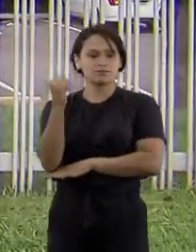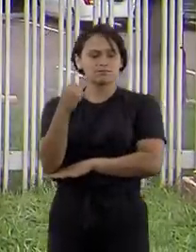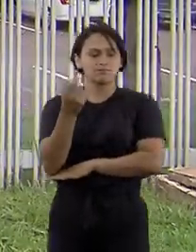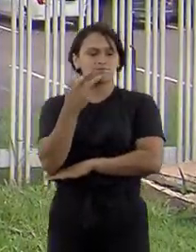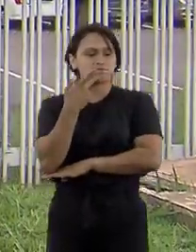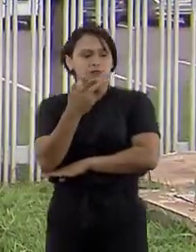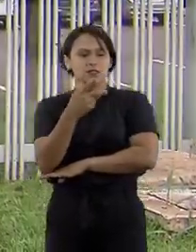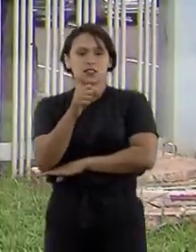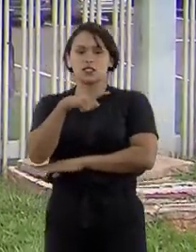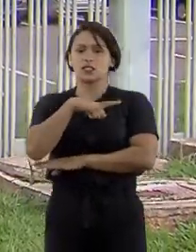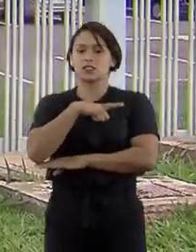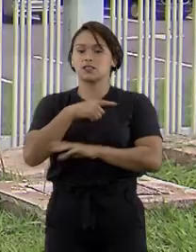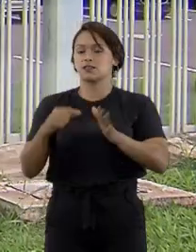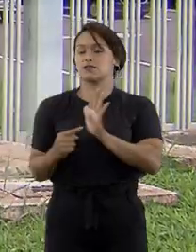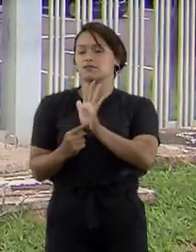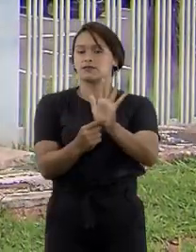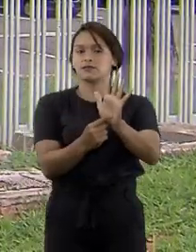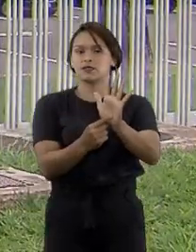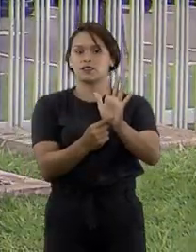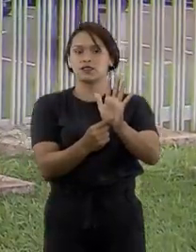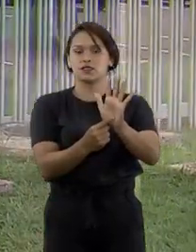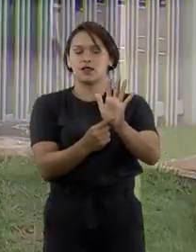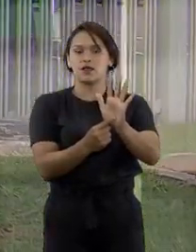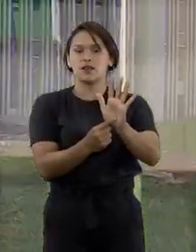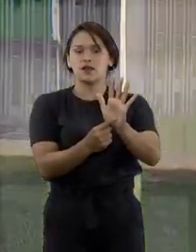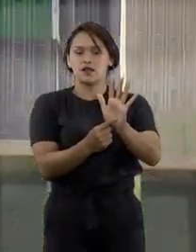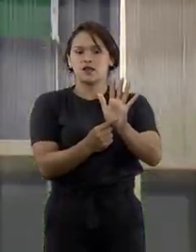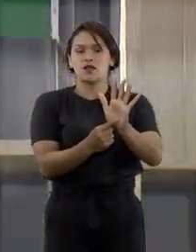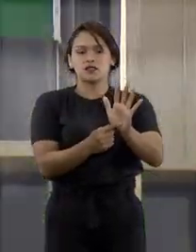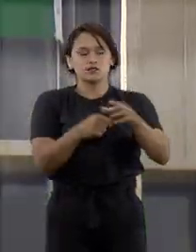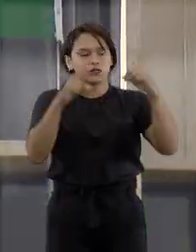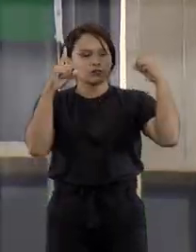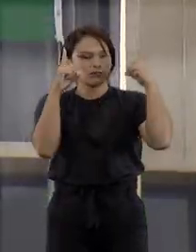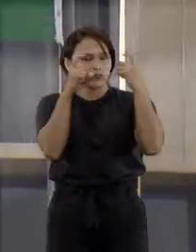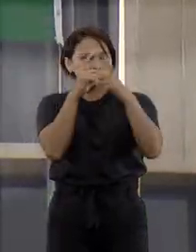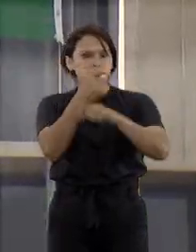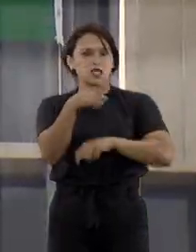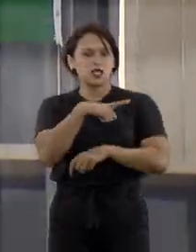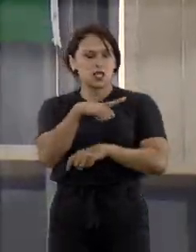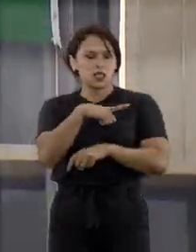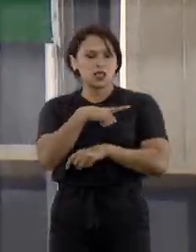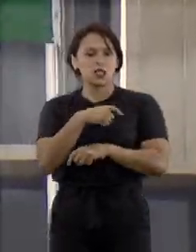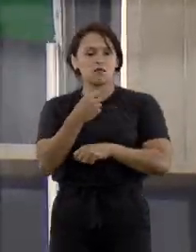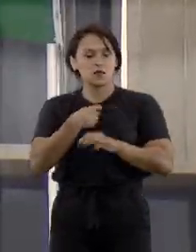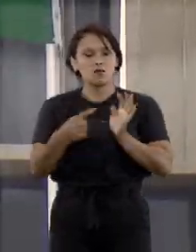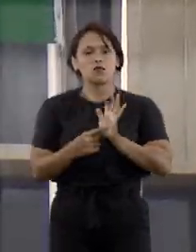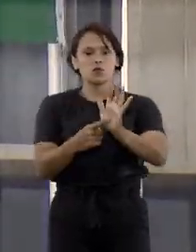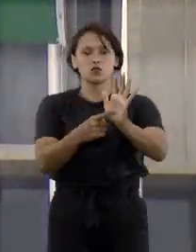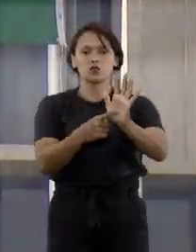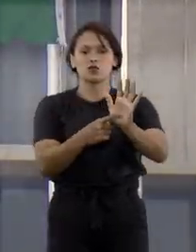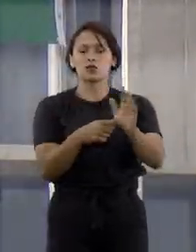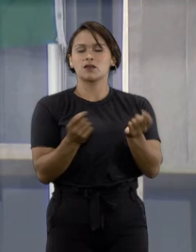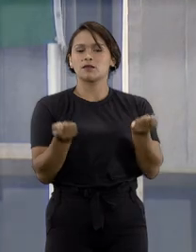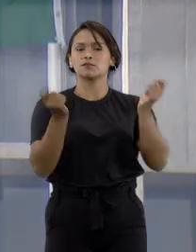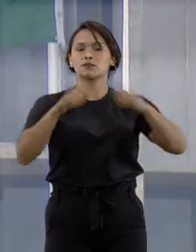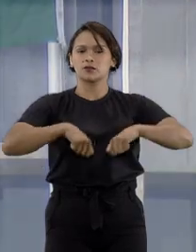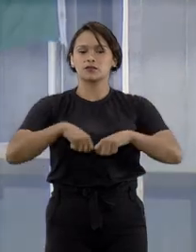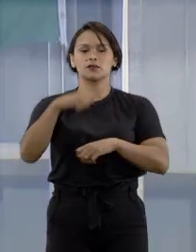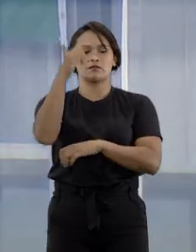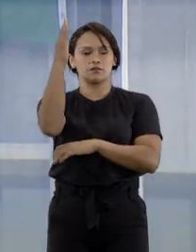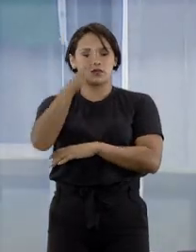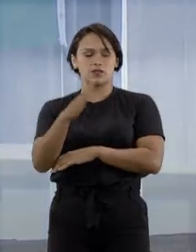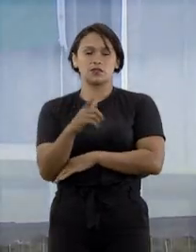crise que se apresentou, numa demonstração robusta de que as instituições do Estado